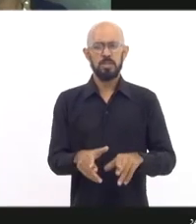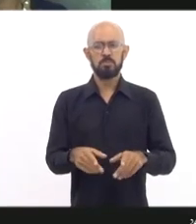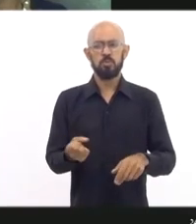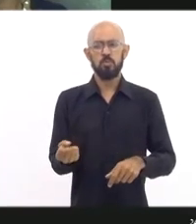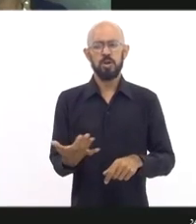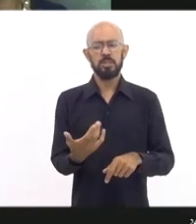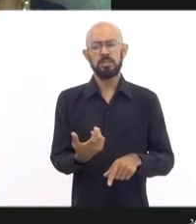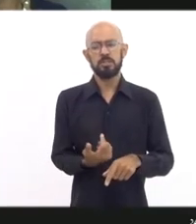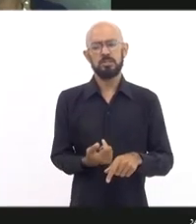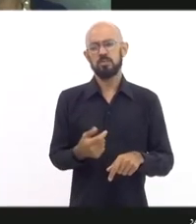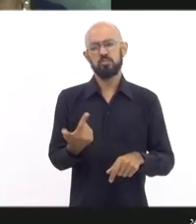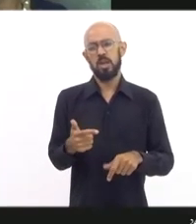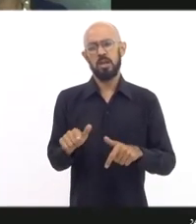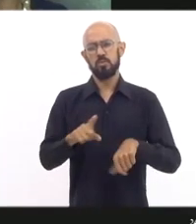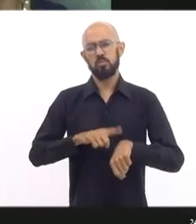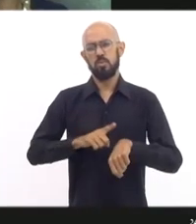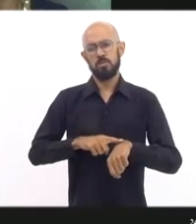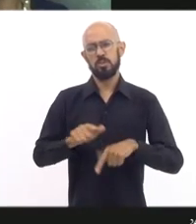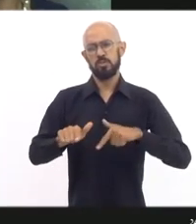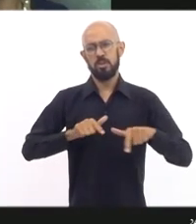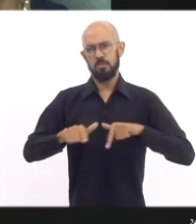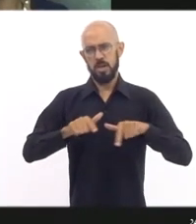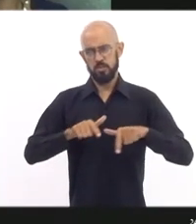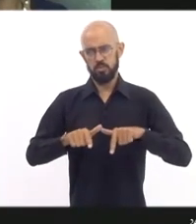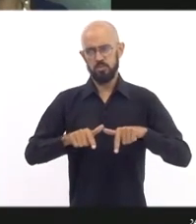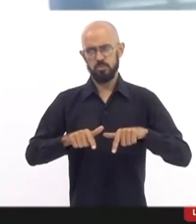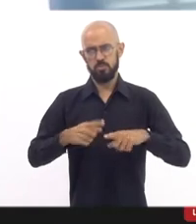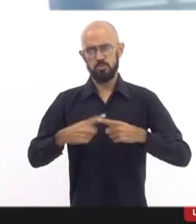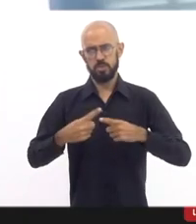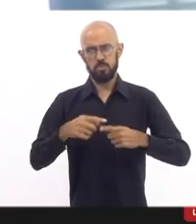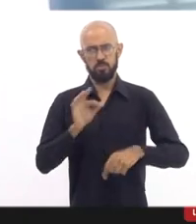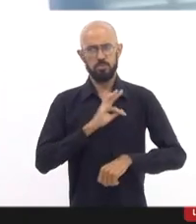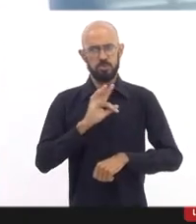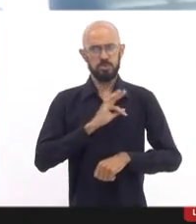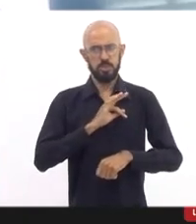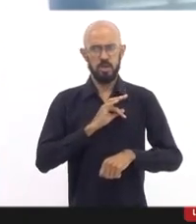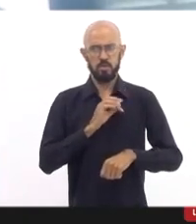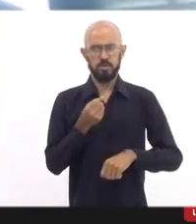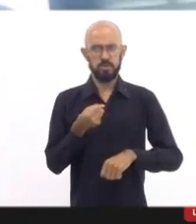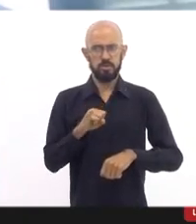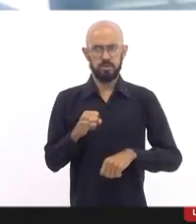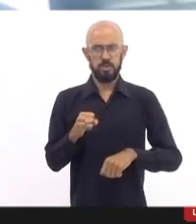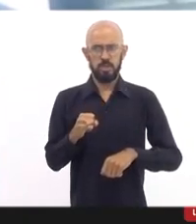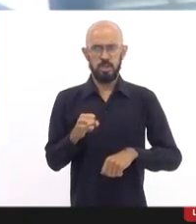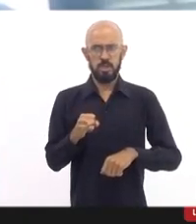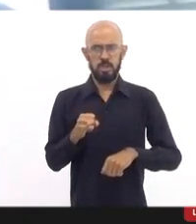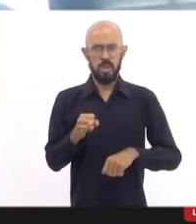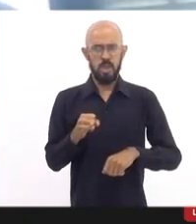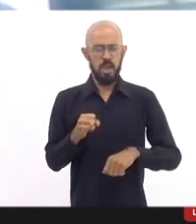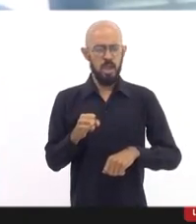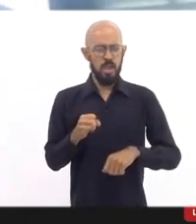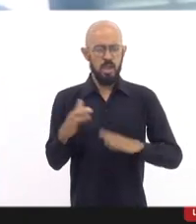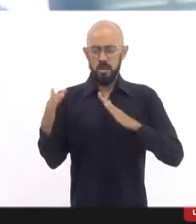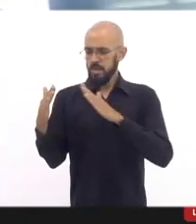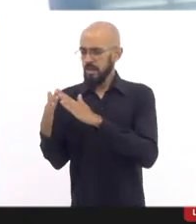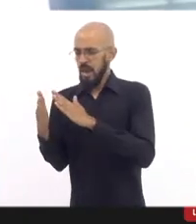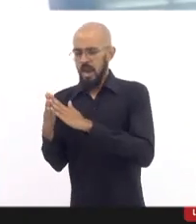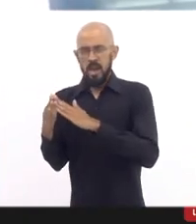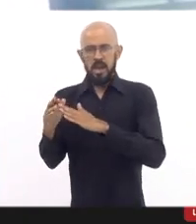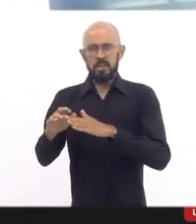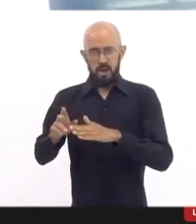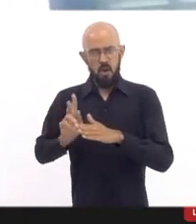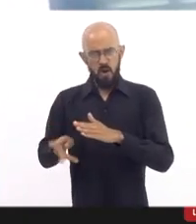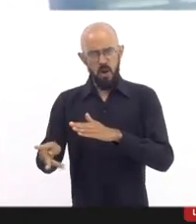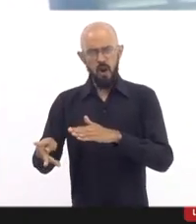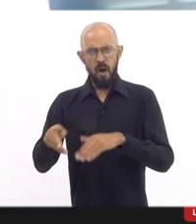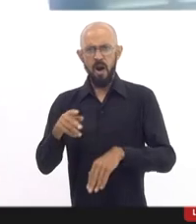estão fora de serviço. Você sabe que um policial, quando está fora de serviço, não deixa de ser um PM, não deixa de ser um